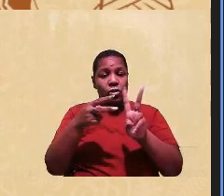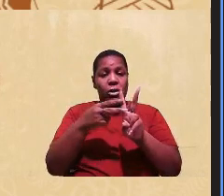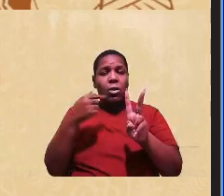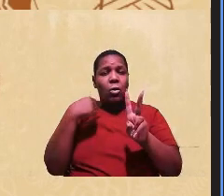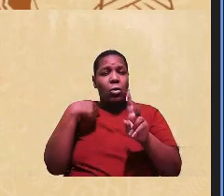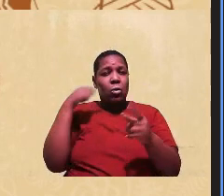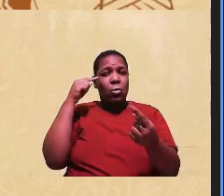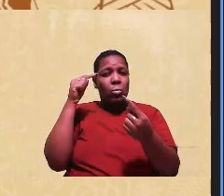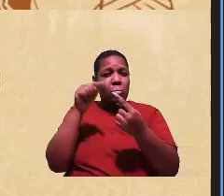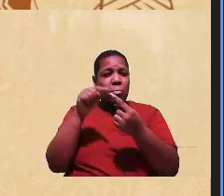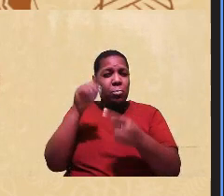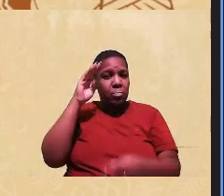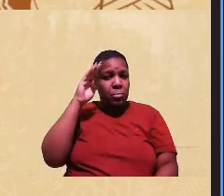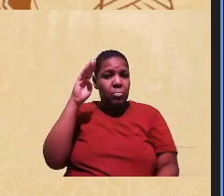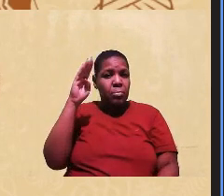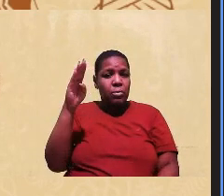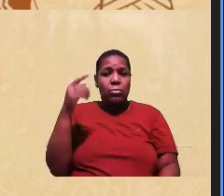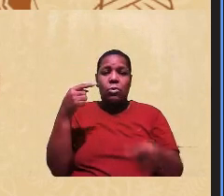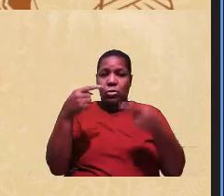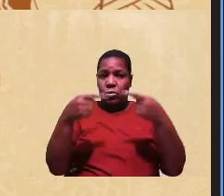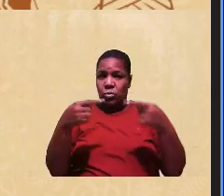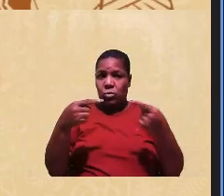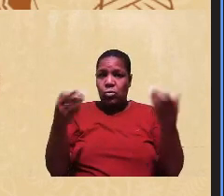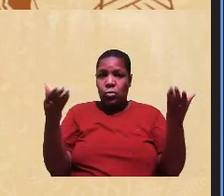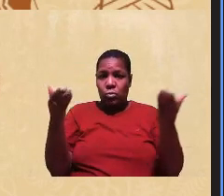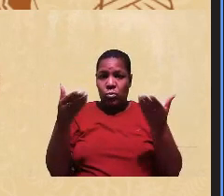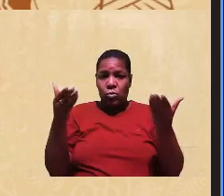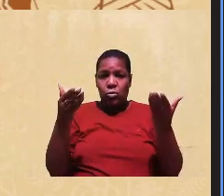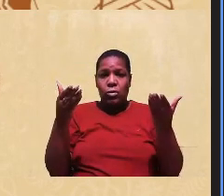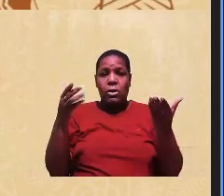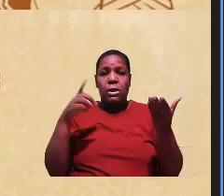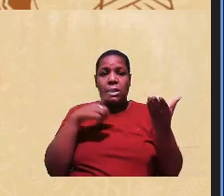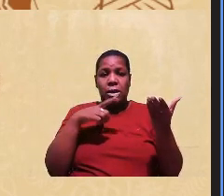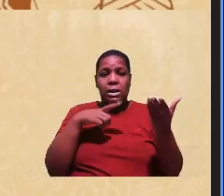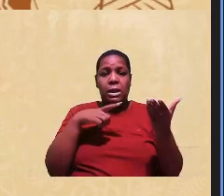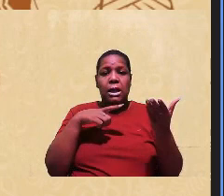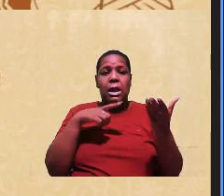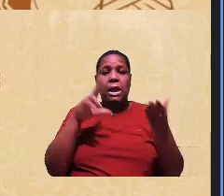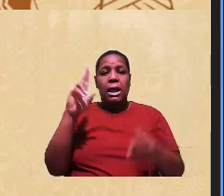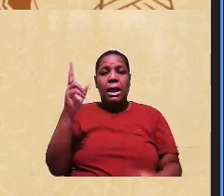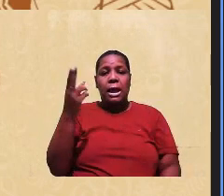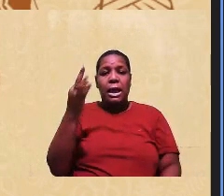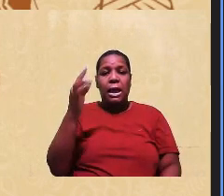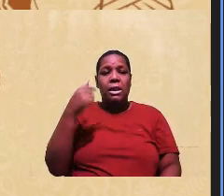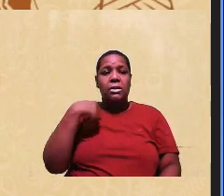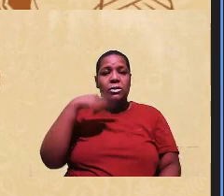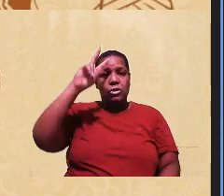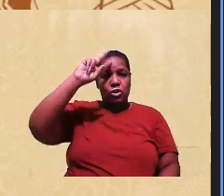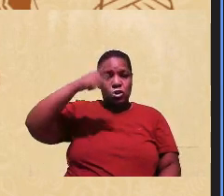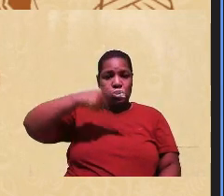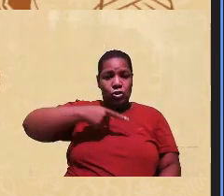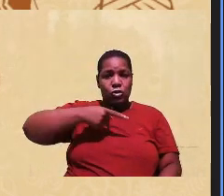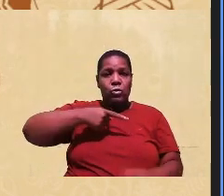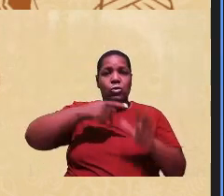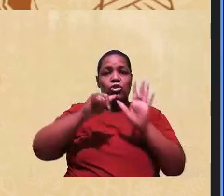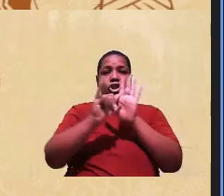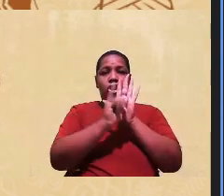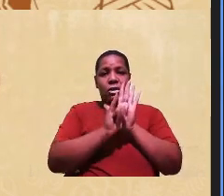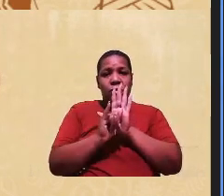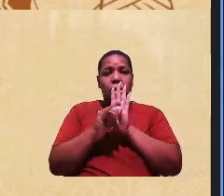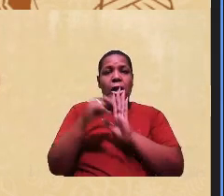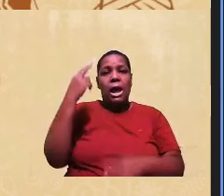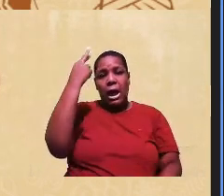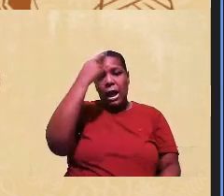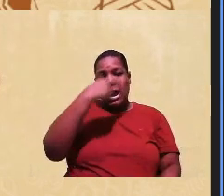discussão de hoje envolve a temática da hétero e auto-identificação racial, das discussões de